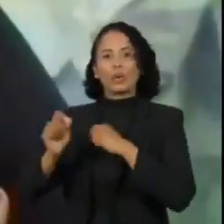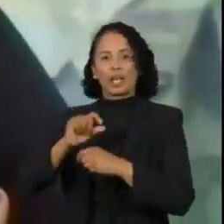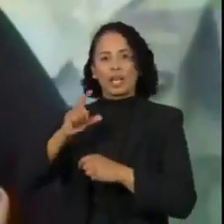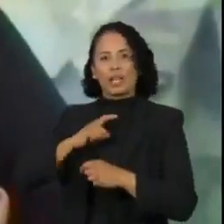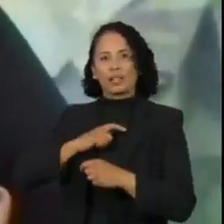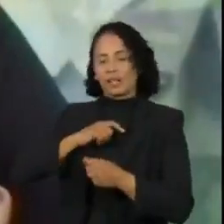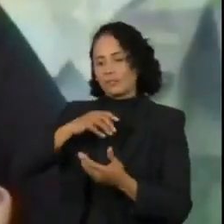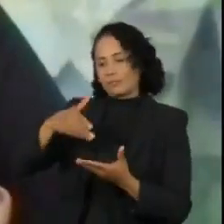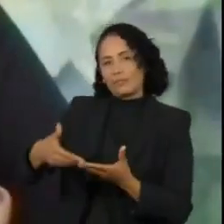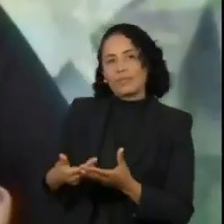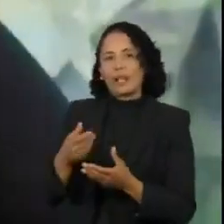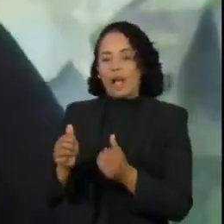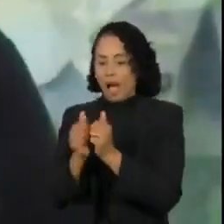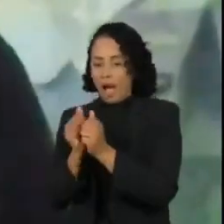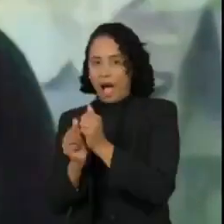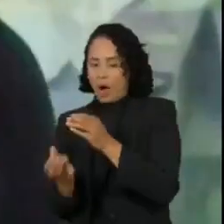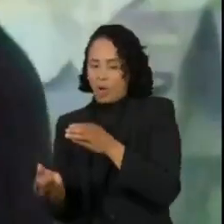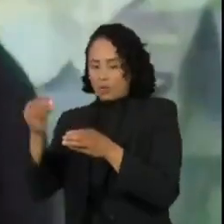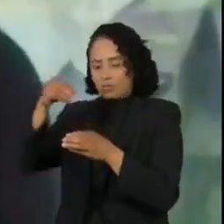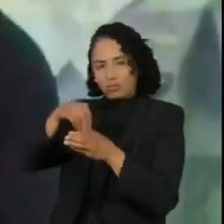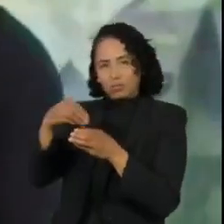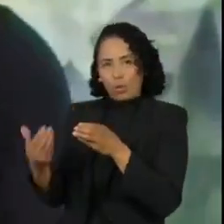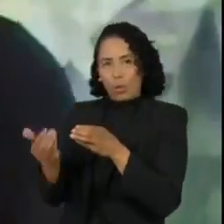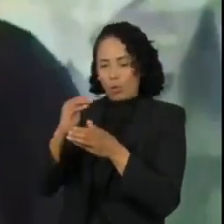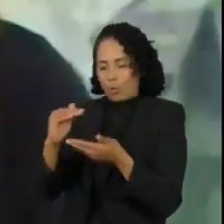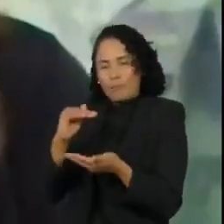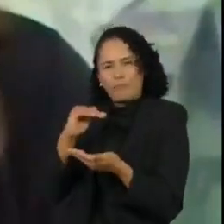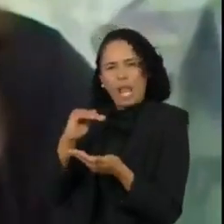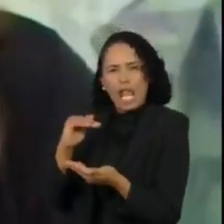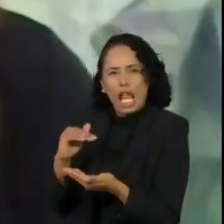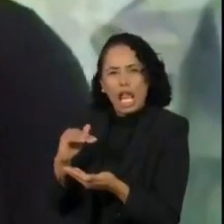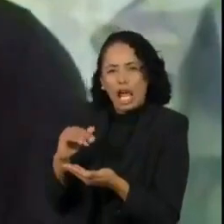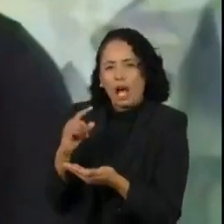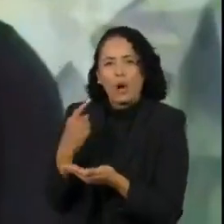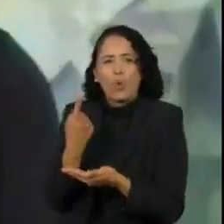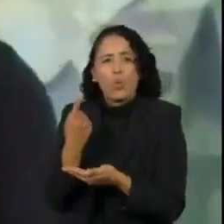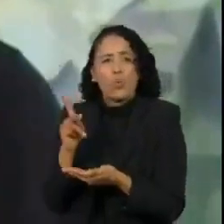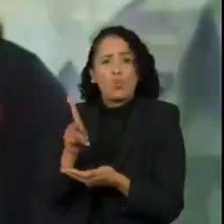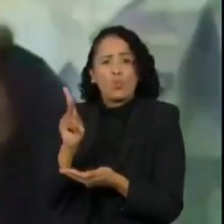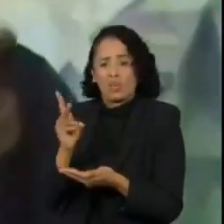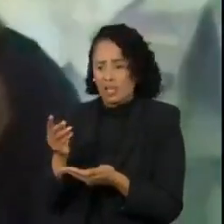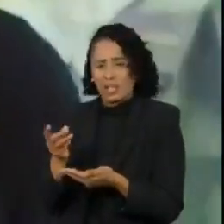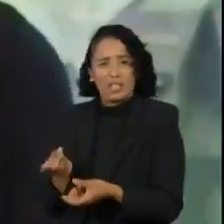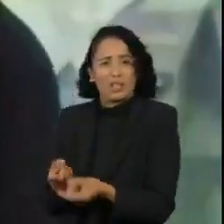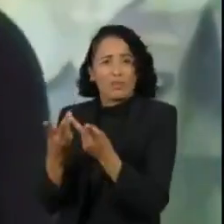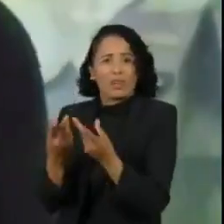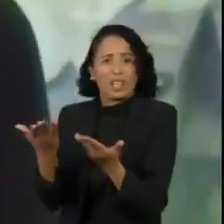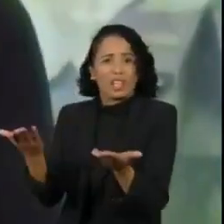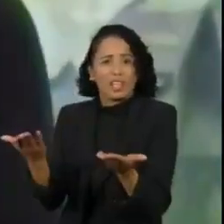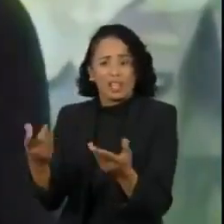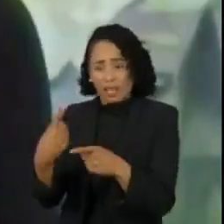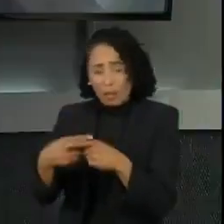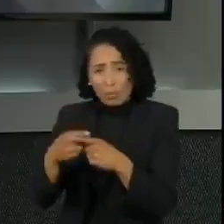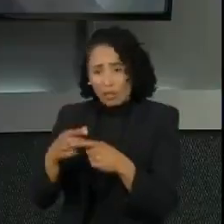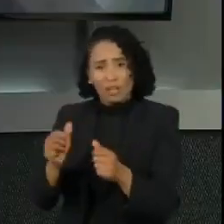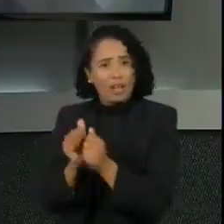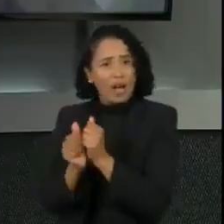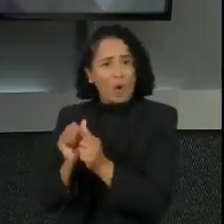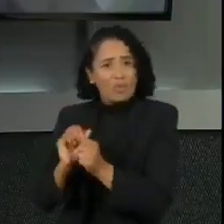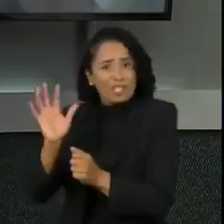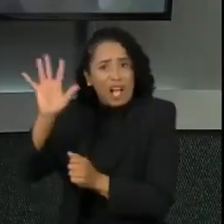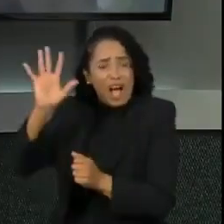descartados. E o Banco de Alimentos nasceu com esse propósito, com essa inquietação pessoal de não conseguir